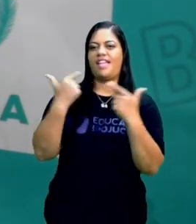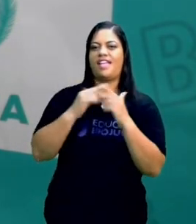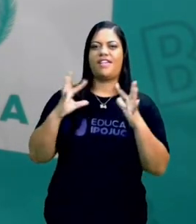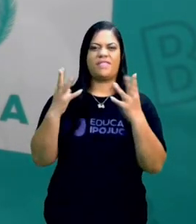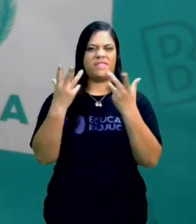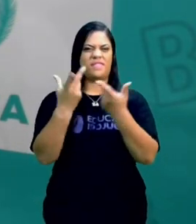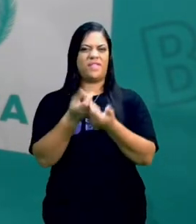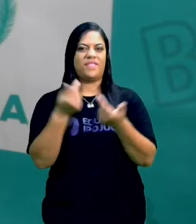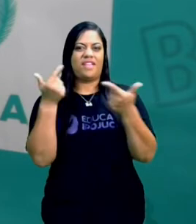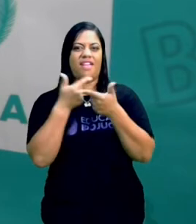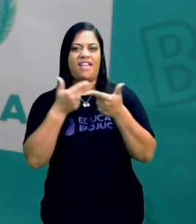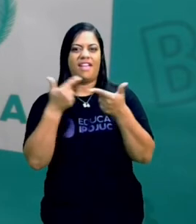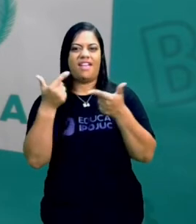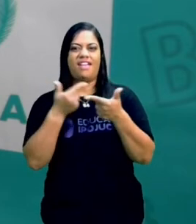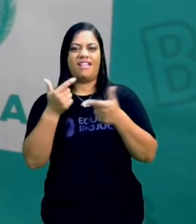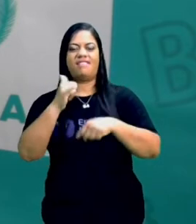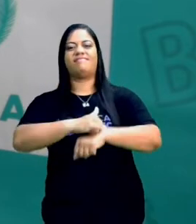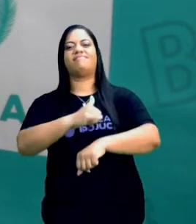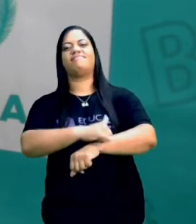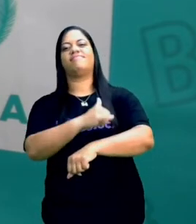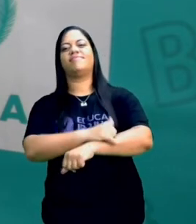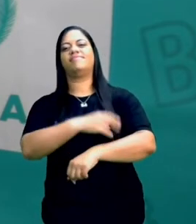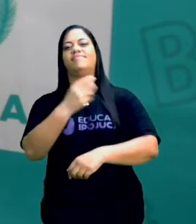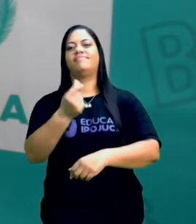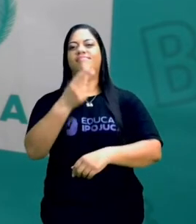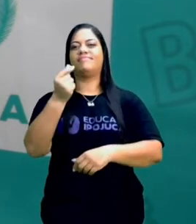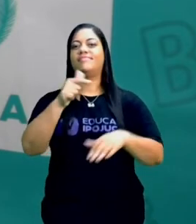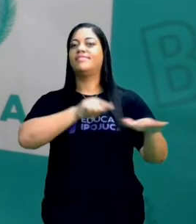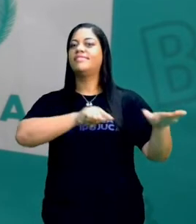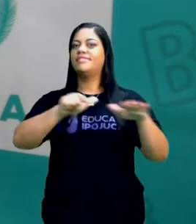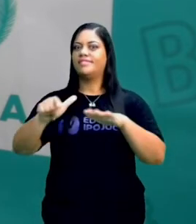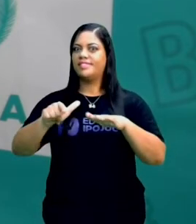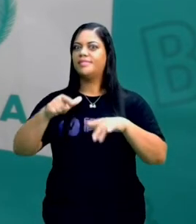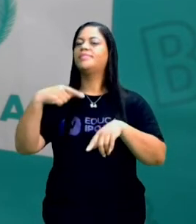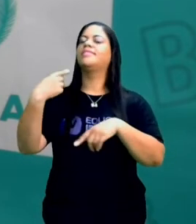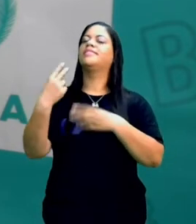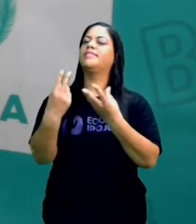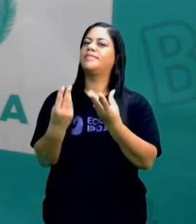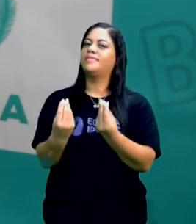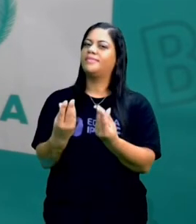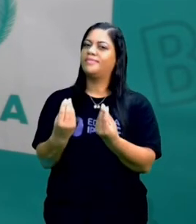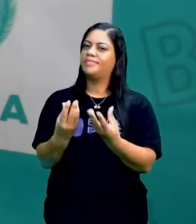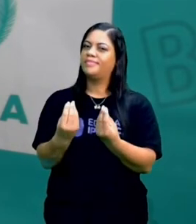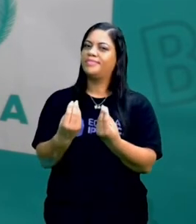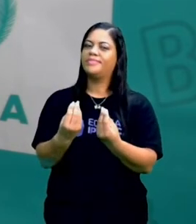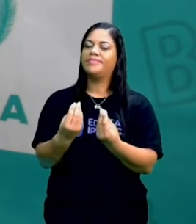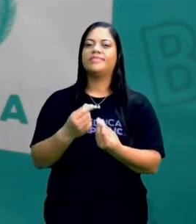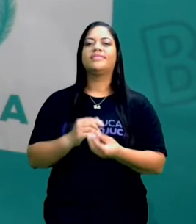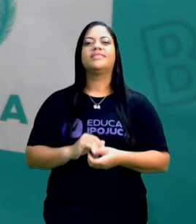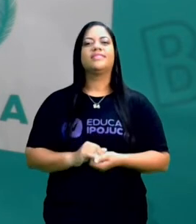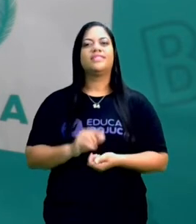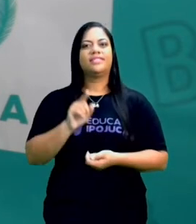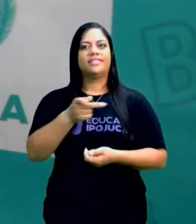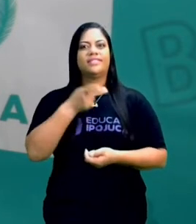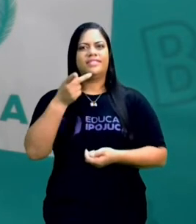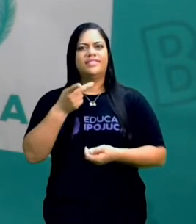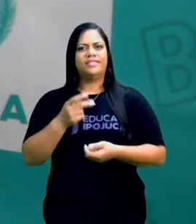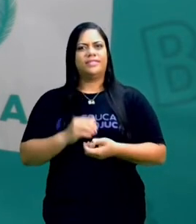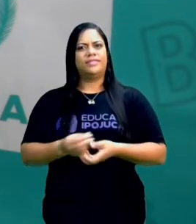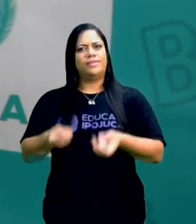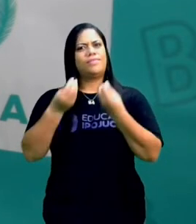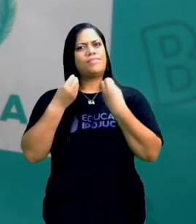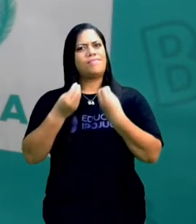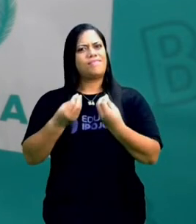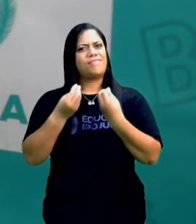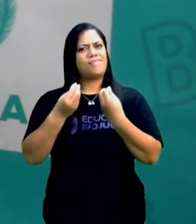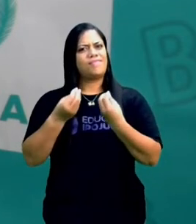ficaram rindo dele durante várias semanas. E quando você vai contar isso, as pessoas dizem, como